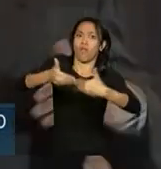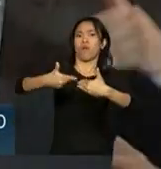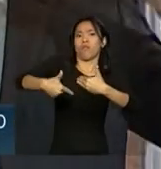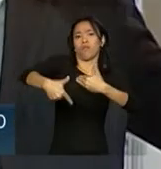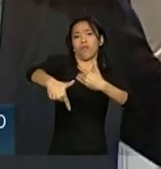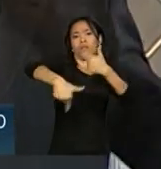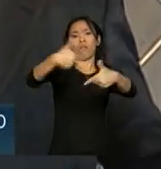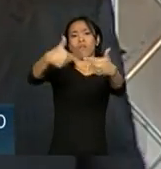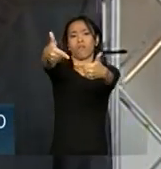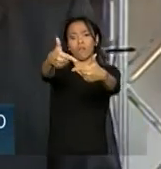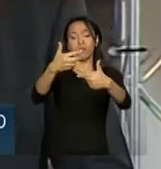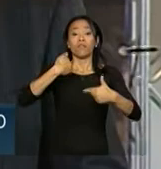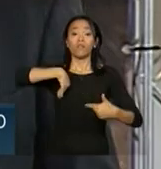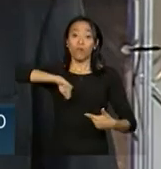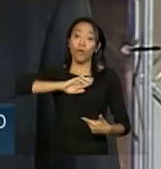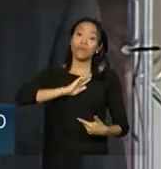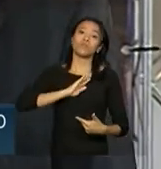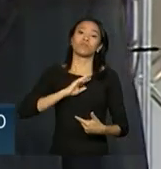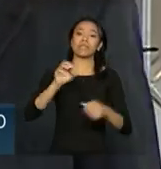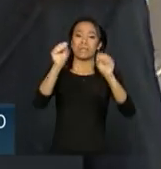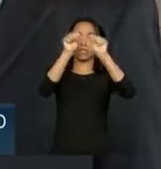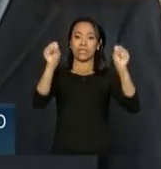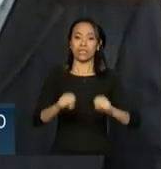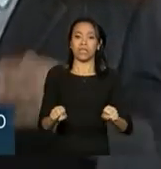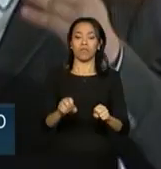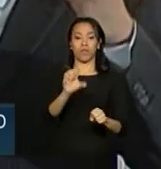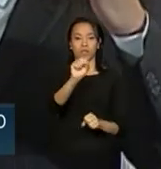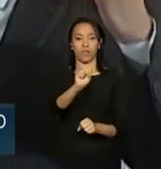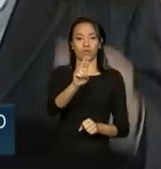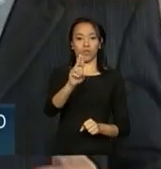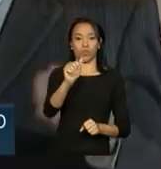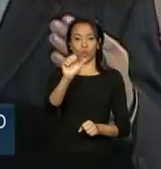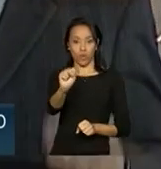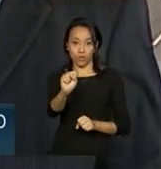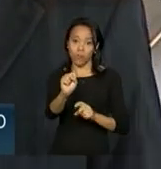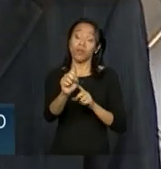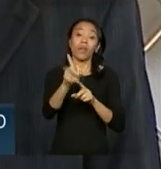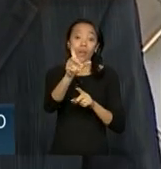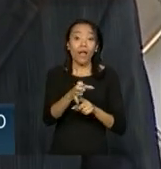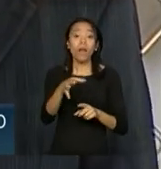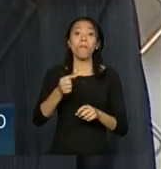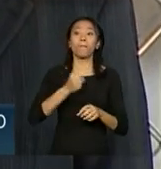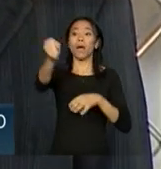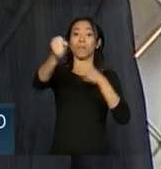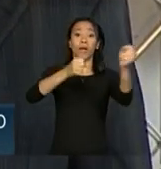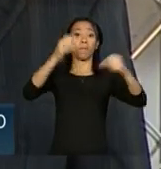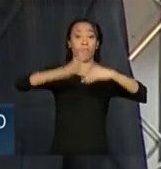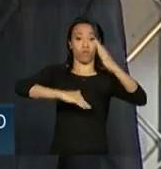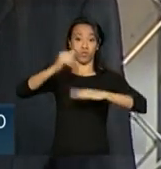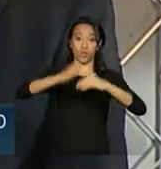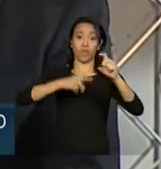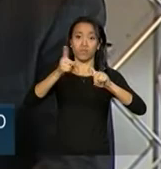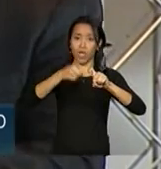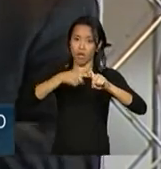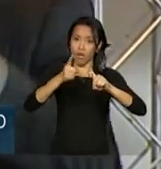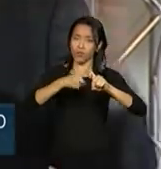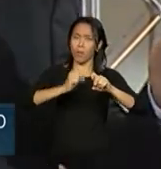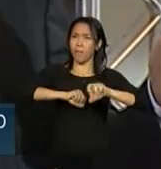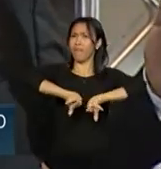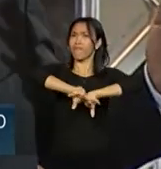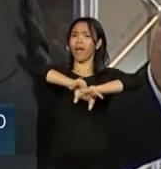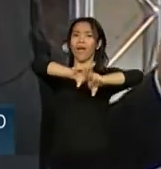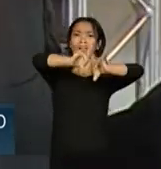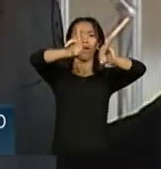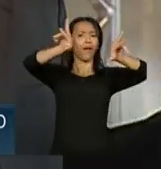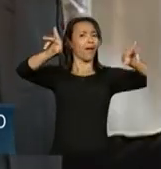Brasil, do nosso Sistema Único de Saúde, que é levar profissionais médicos a vários